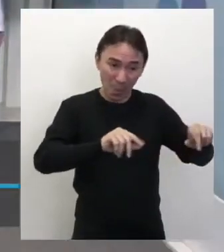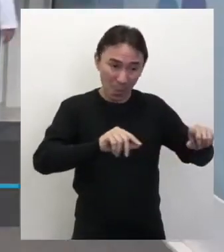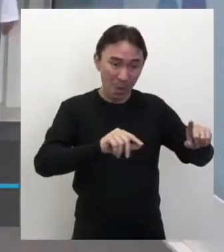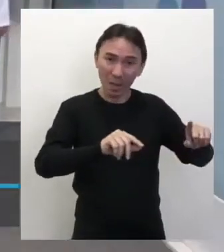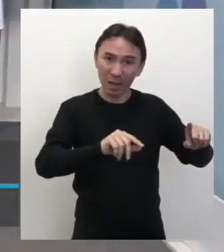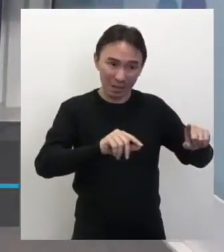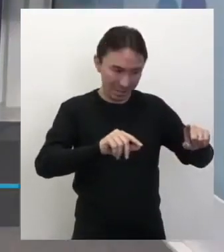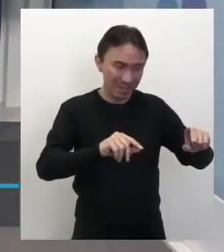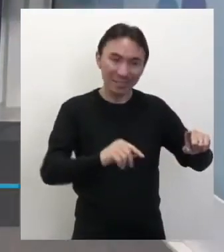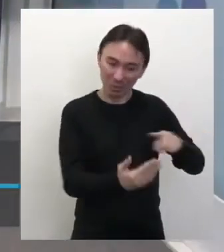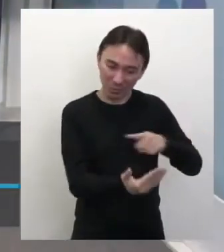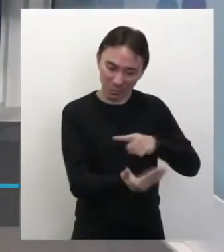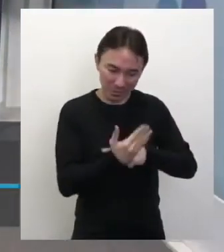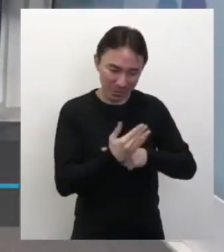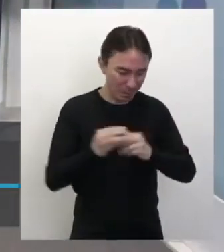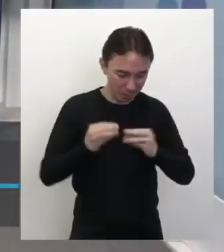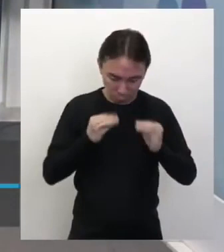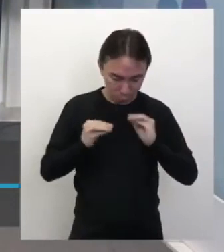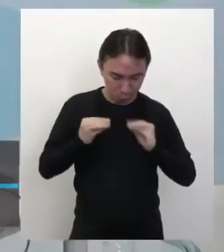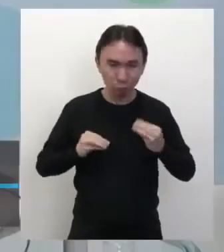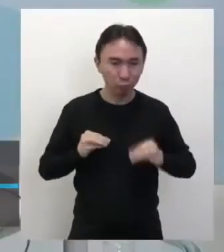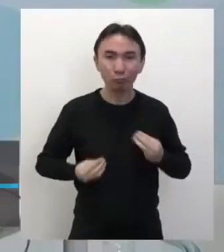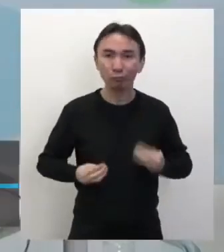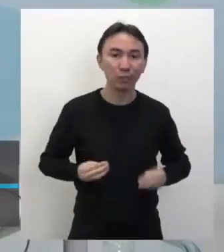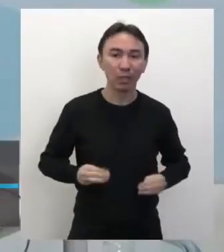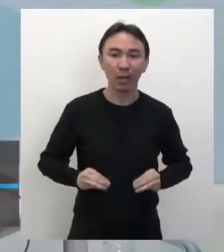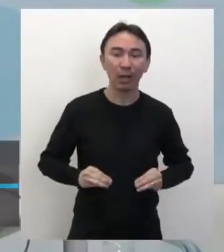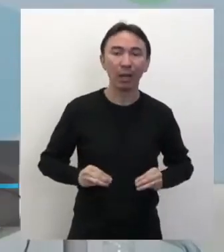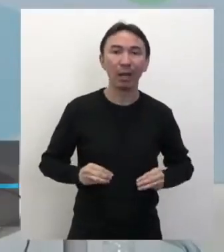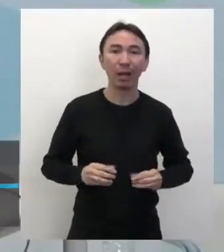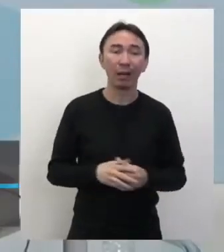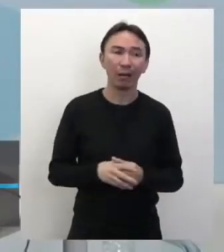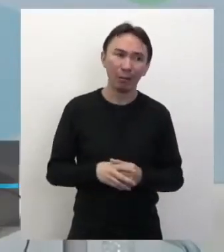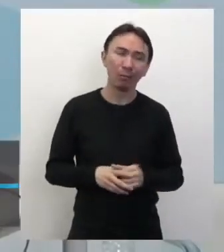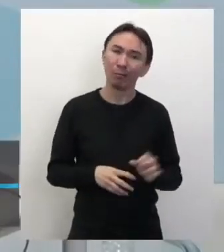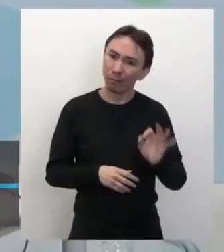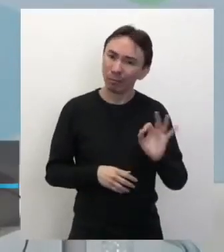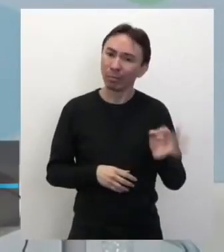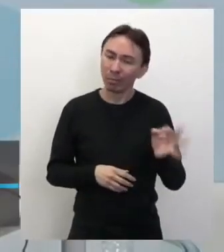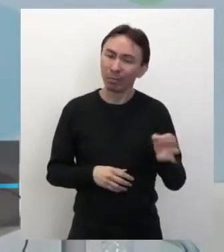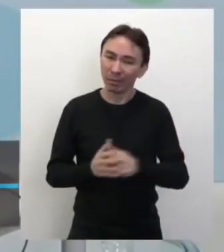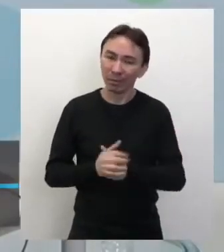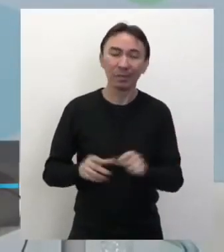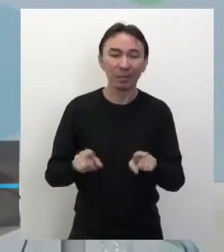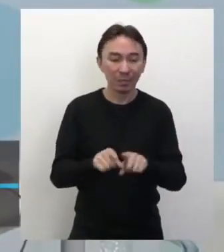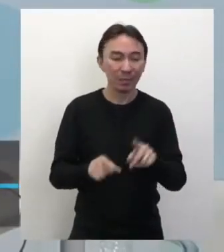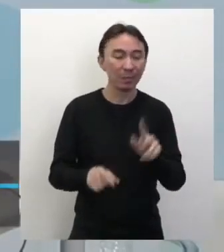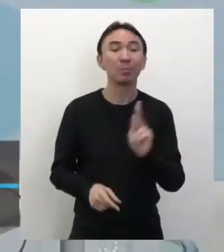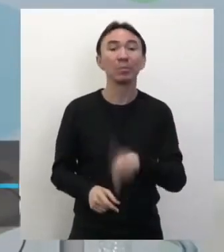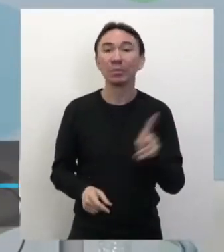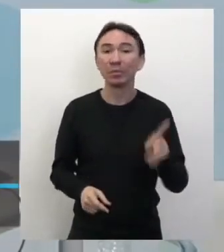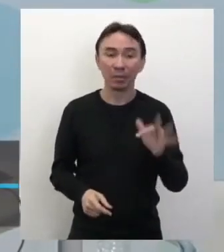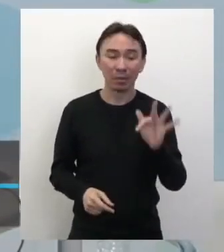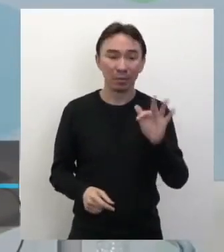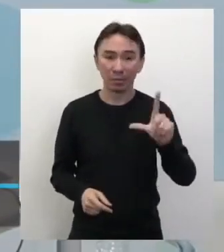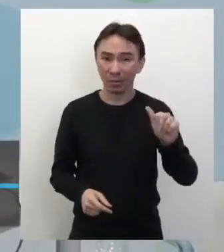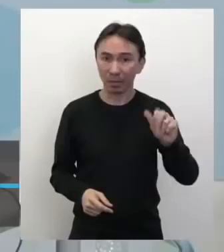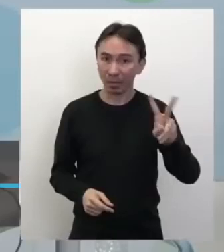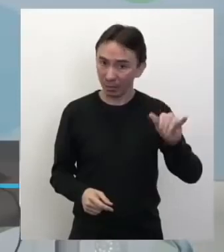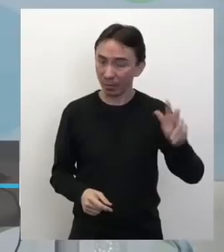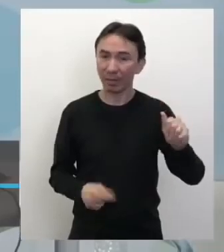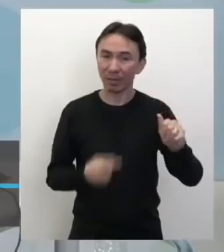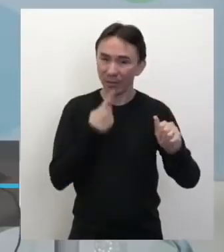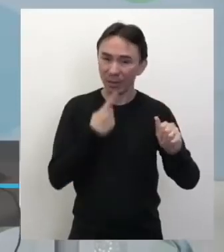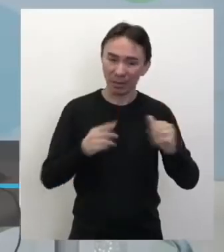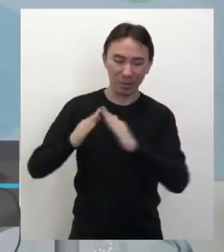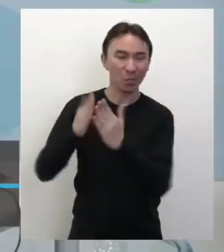nos forma, né? Isso aí. Olha aí, alunos também da professora Flávia da Escola Estadual Ilda Rocha Cruzeiro, que